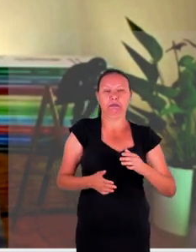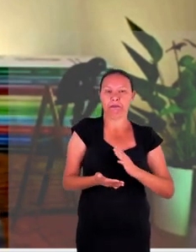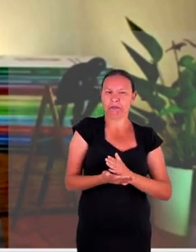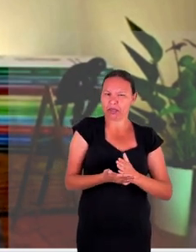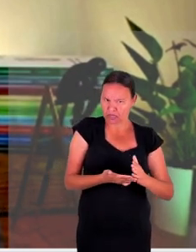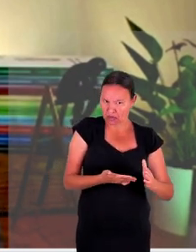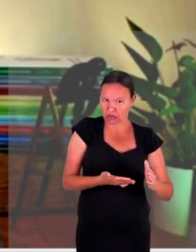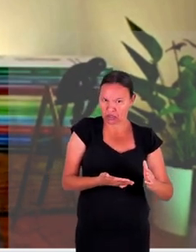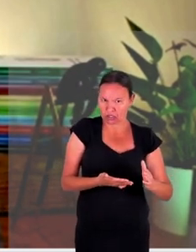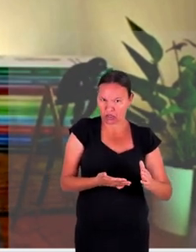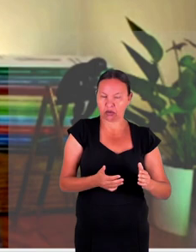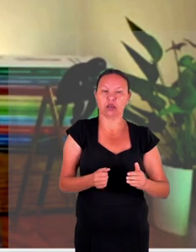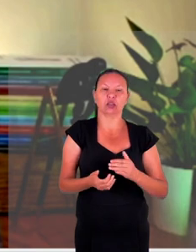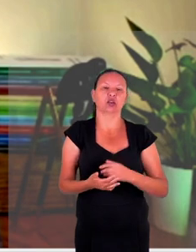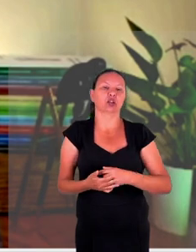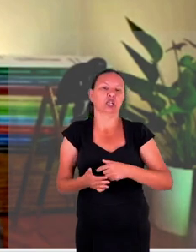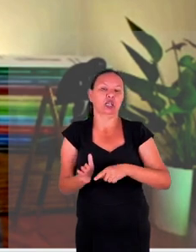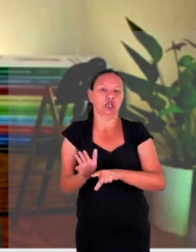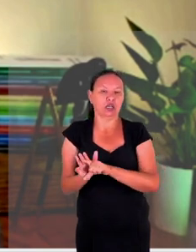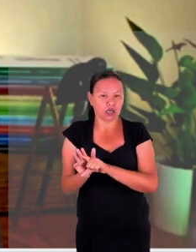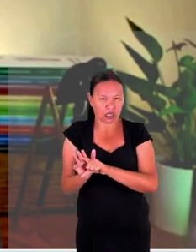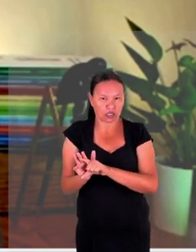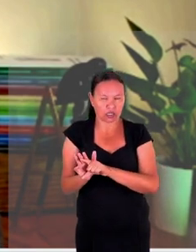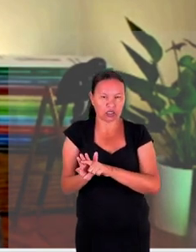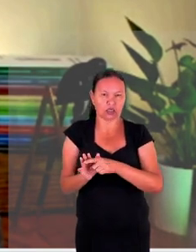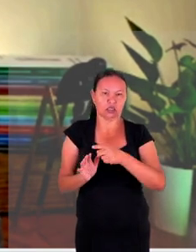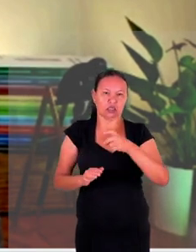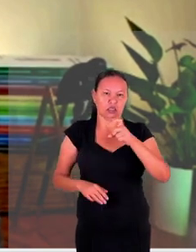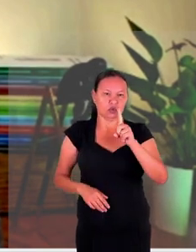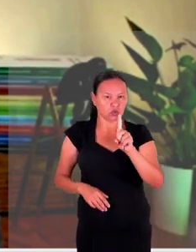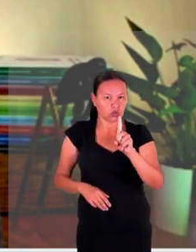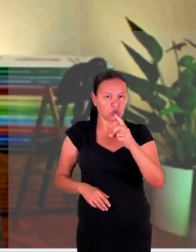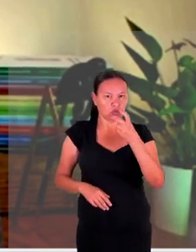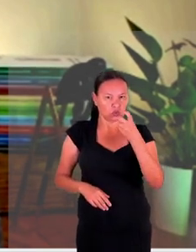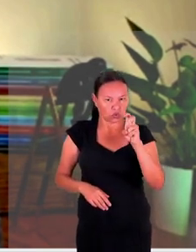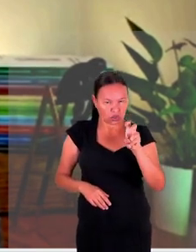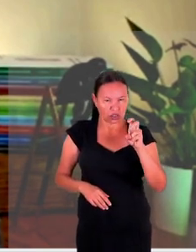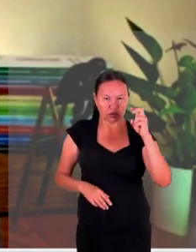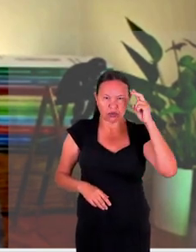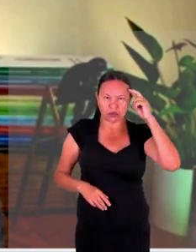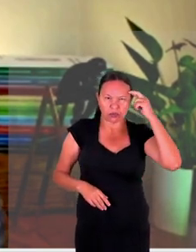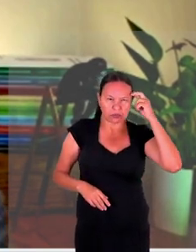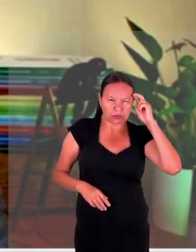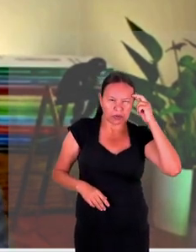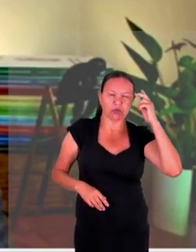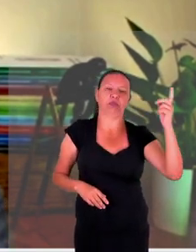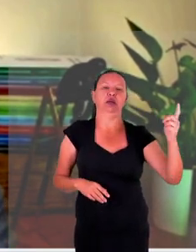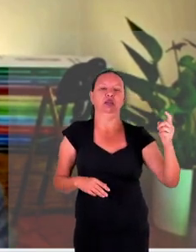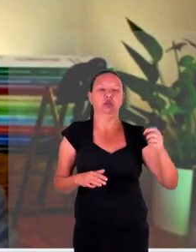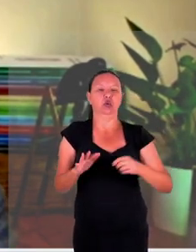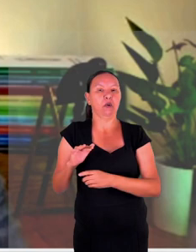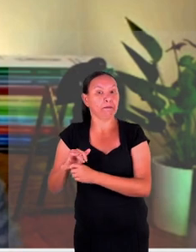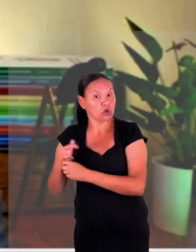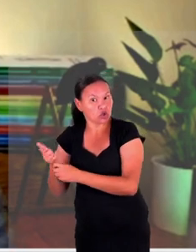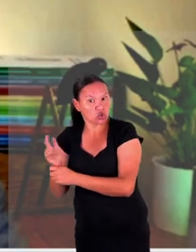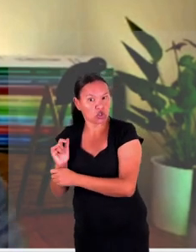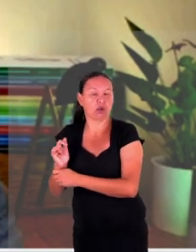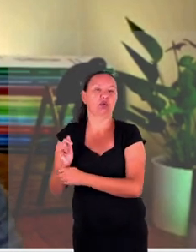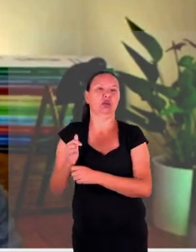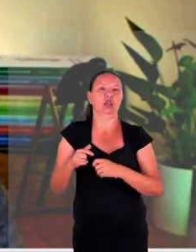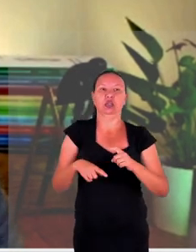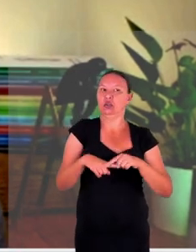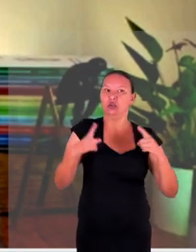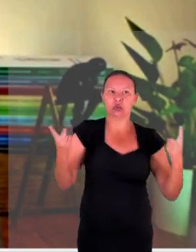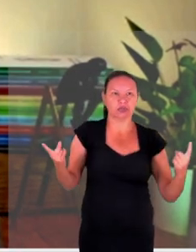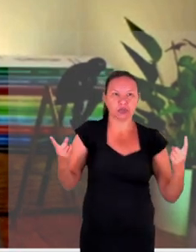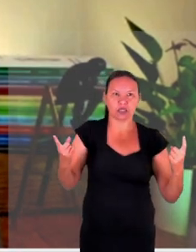inciso incluído no artigo quinto da nossa constituição preocupado com a dignidade no mundo digital afinal essa não era